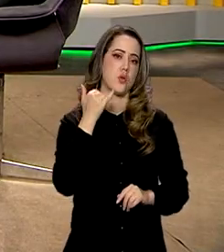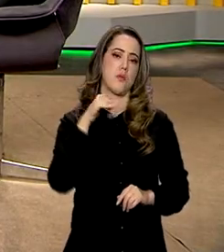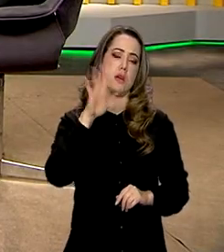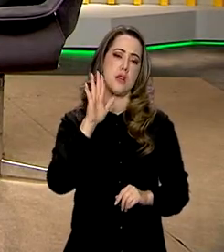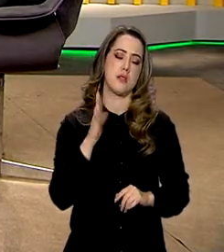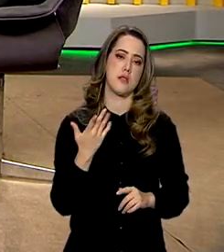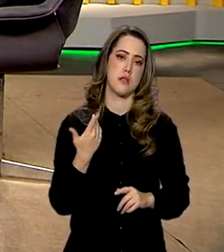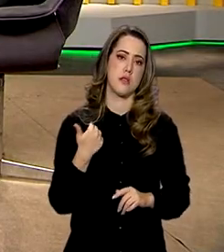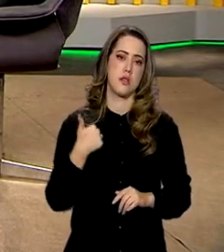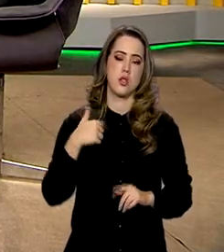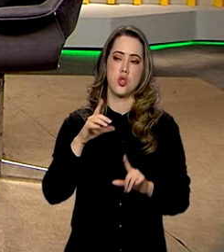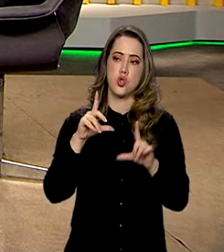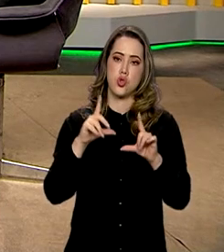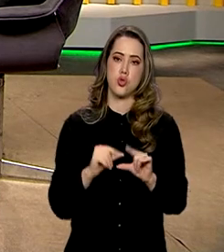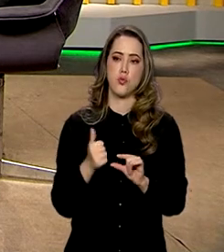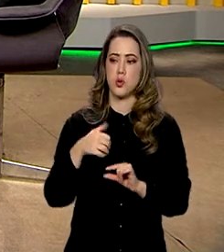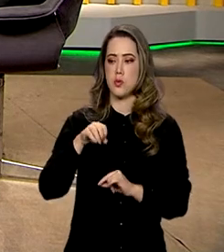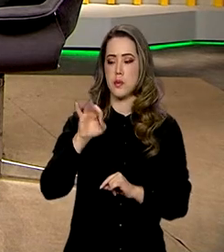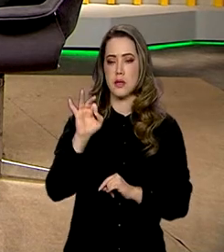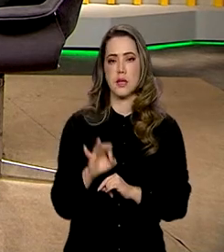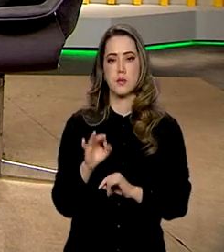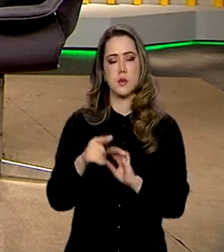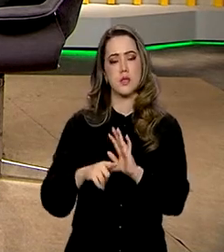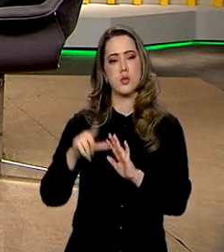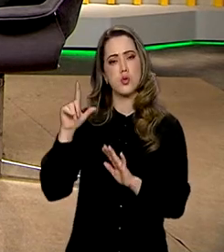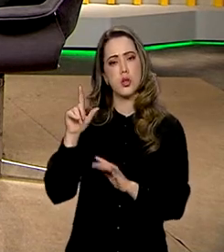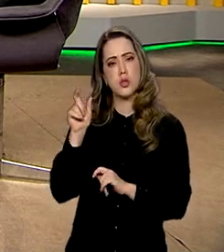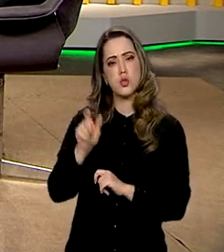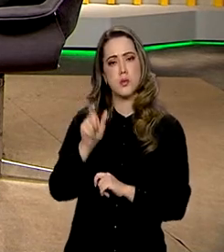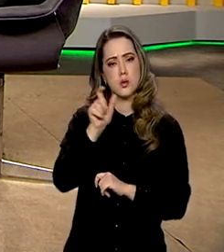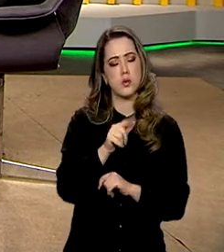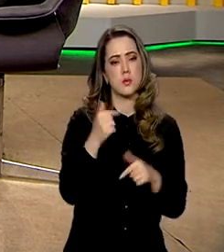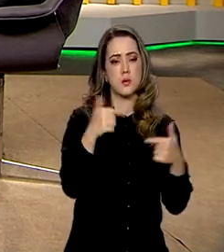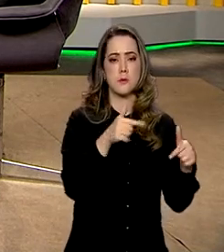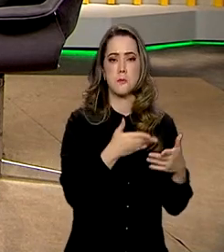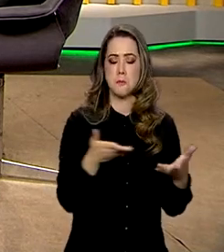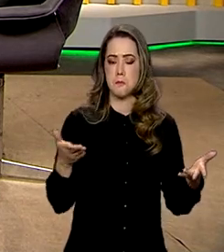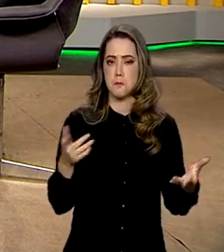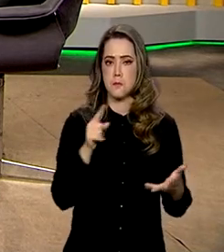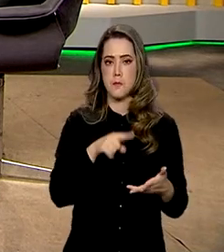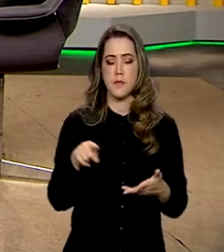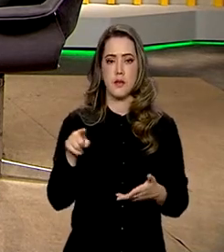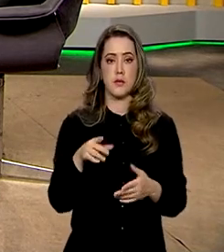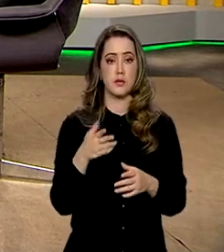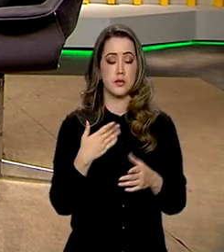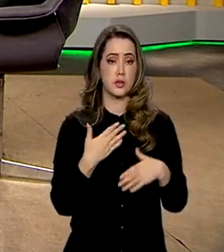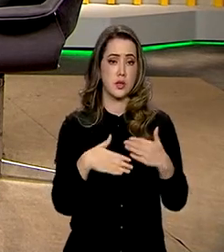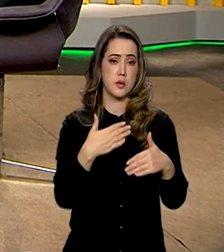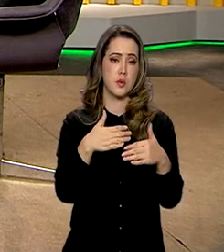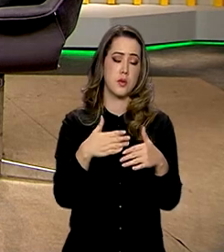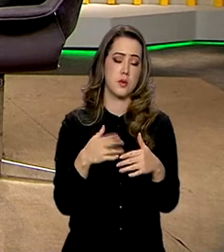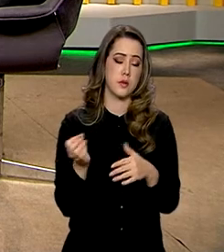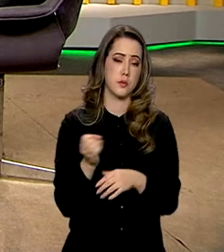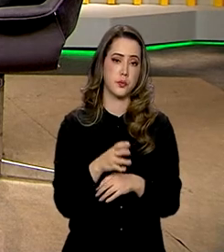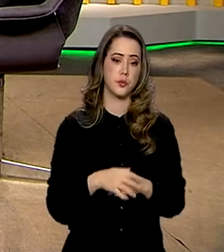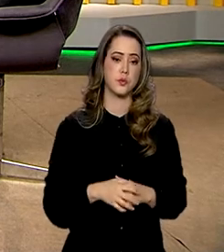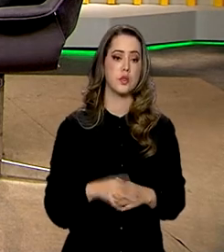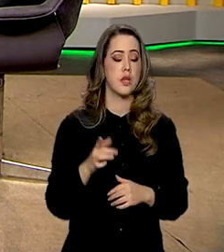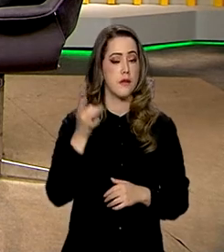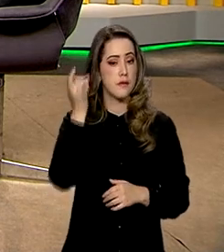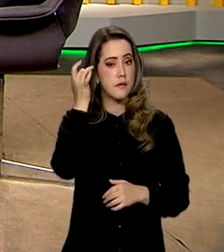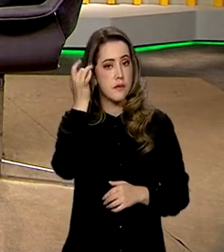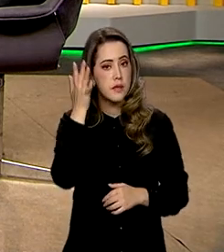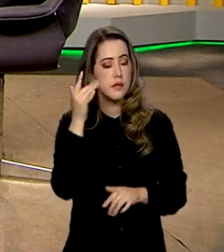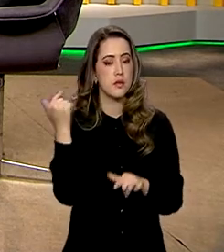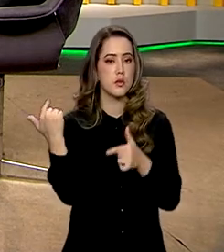diminuir para 10% do que ele tinha de pessoas para fazer a gestão nesse processo de modernização. E vai facilitar